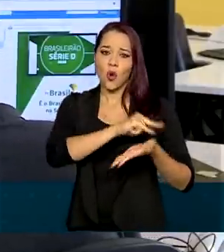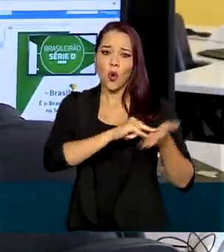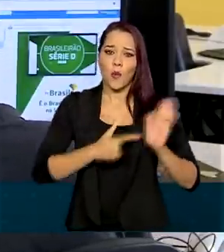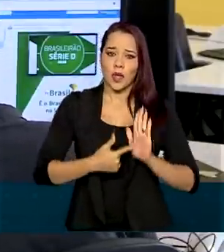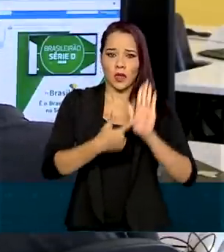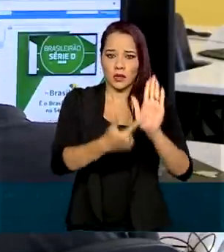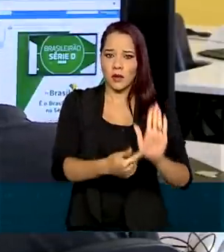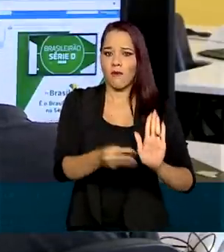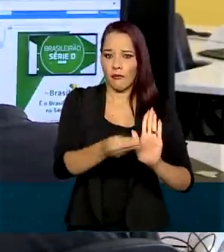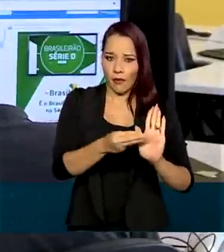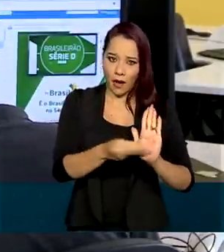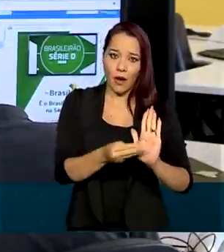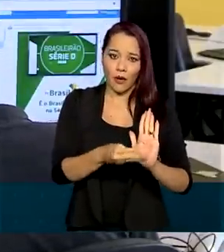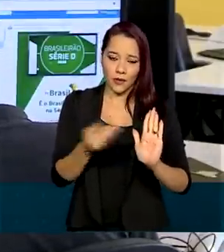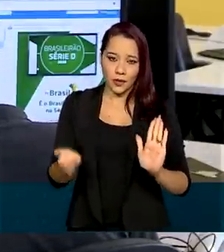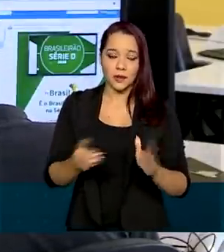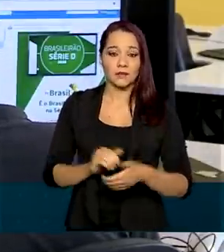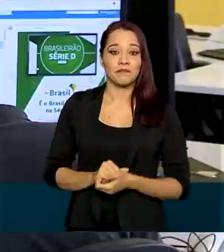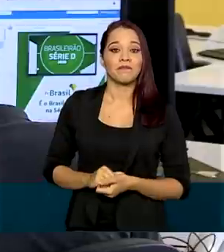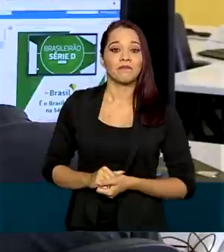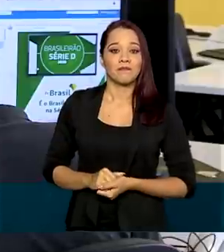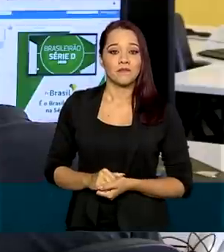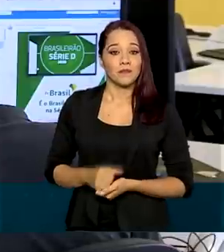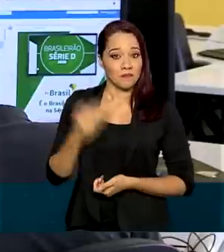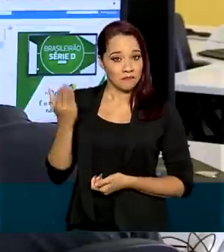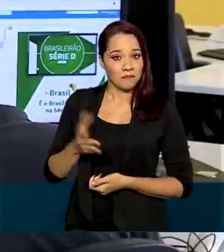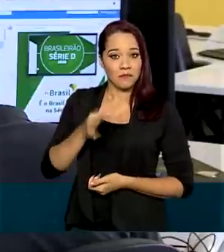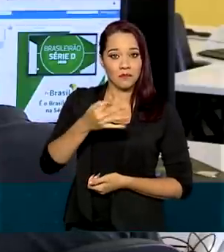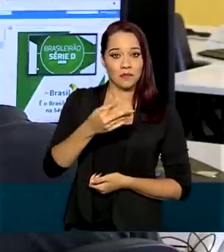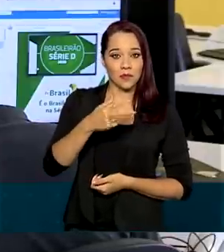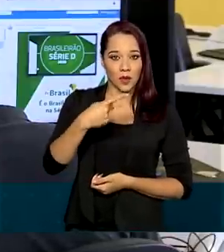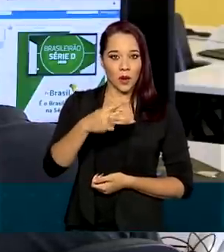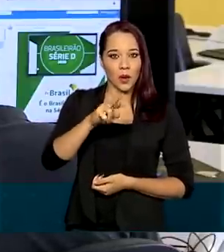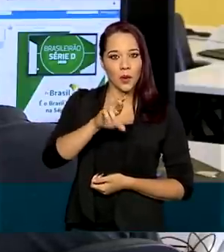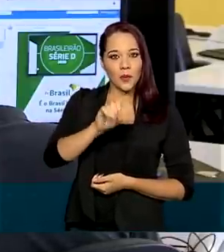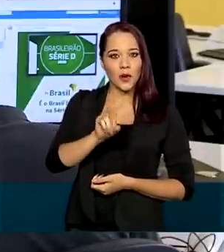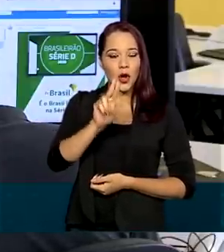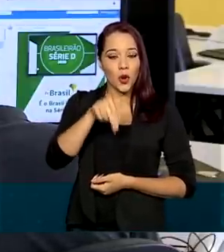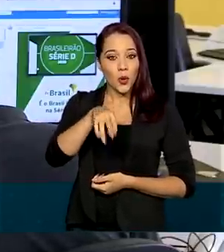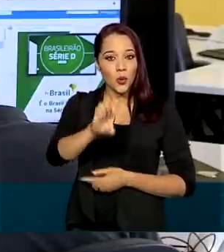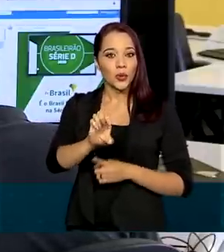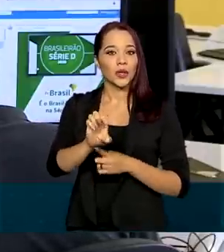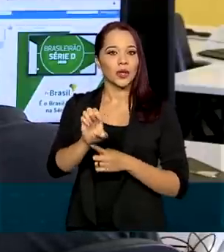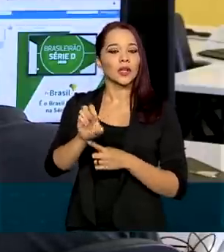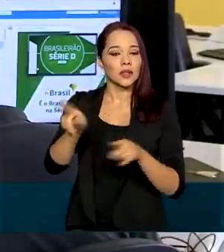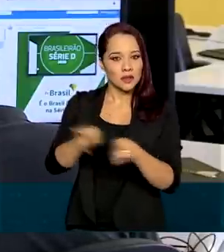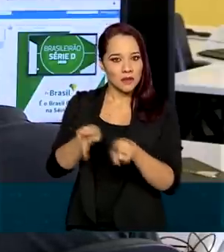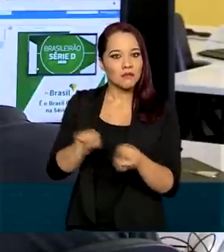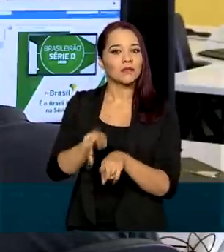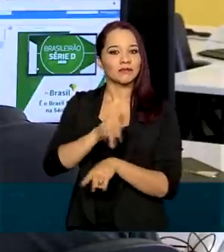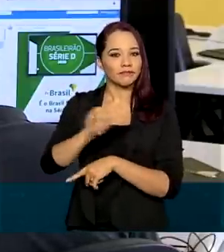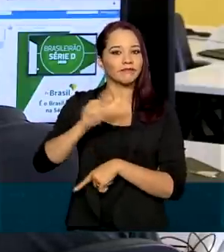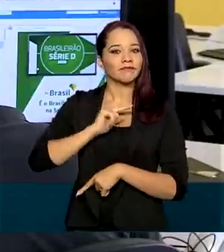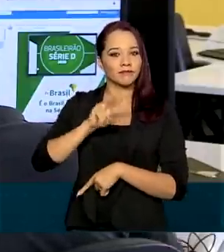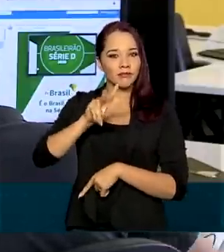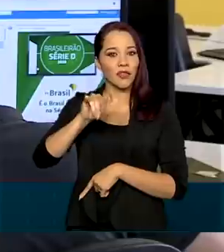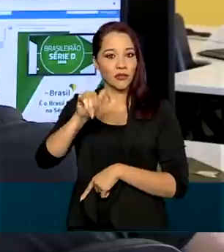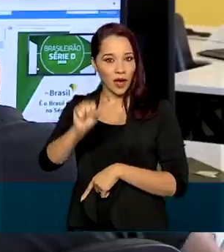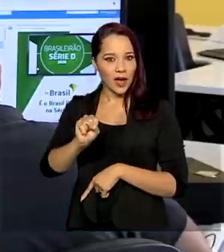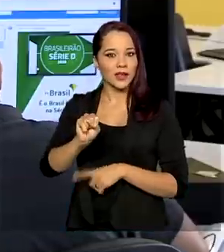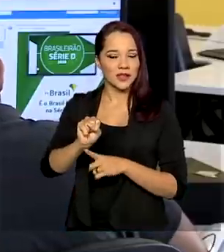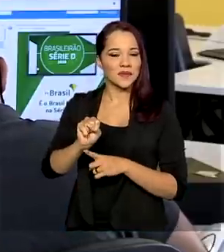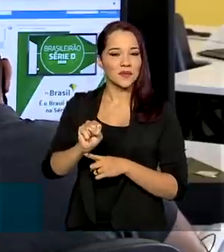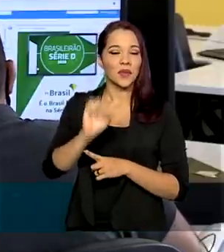a documentação necessária. E olha, Renata, o ProUni, o programa Universidade para Todos, também tem vagas remanescentes.